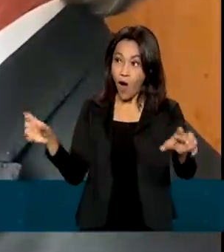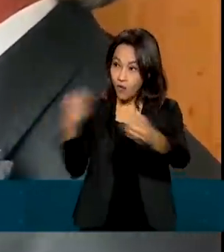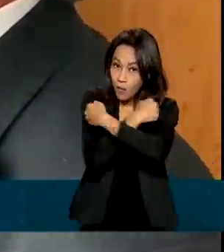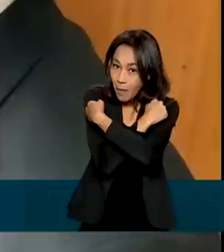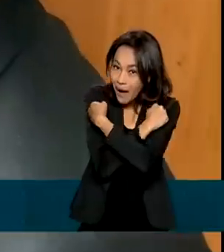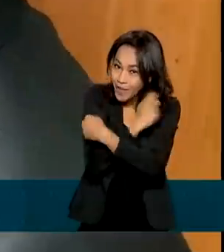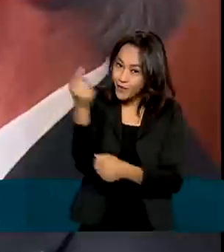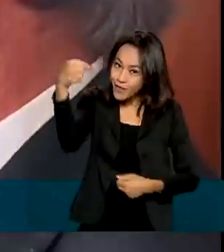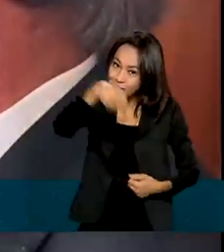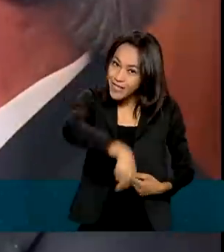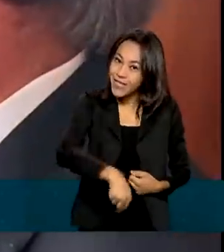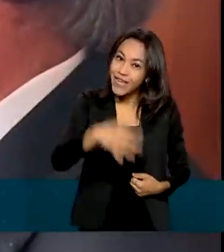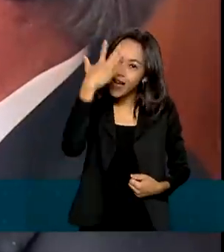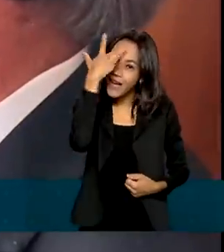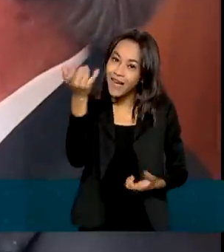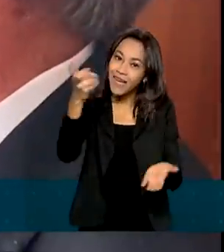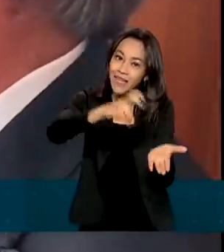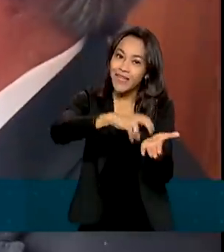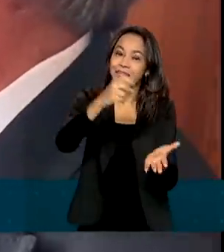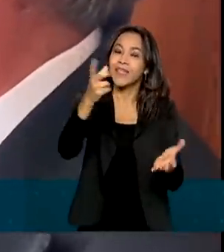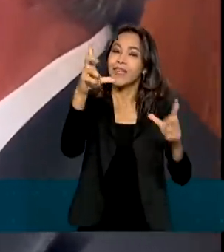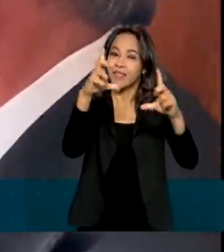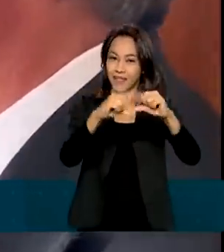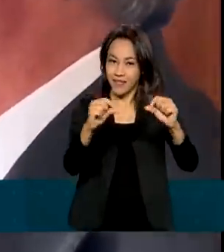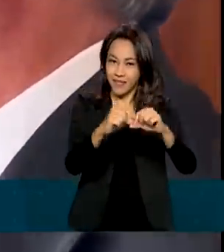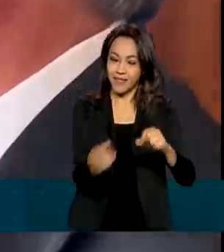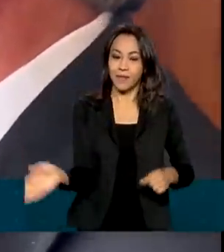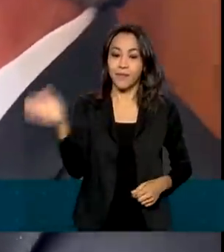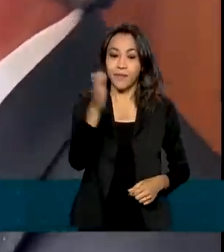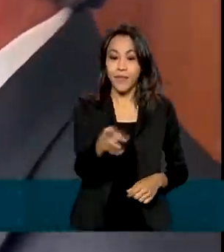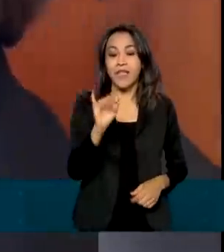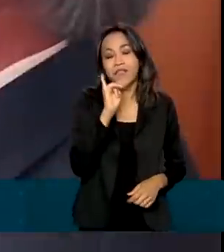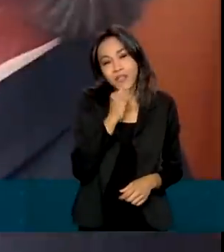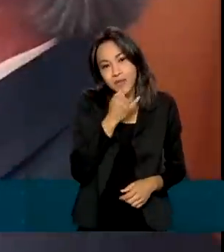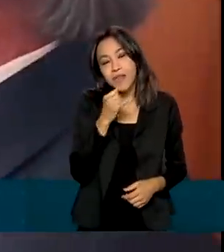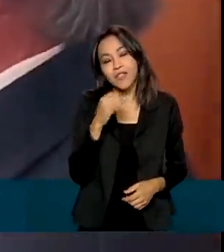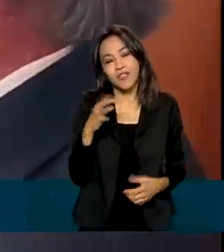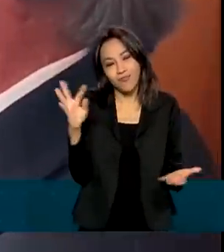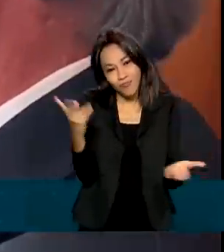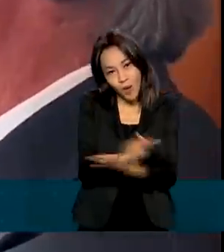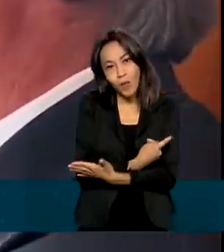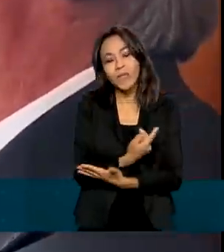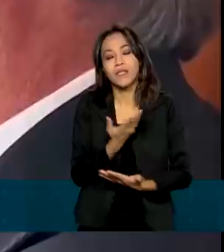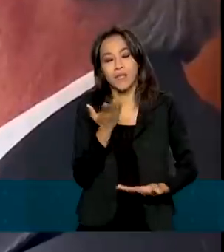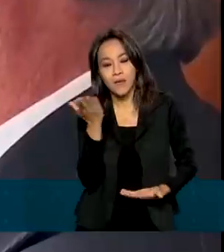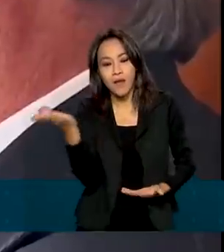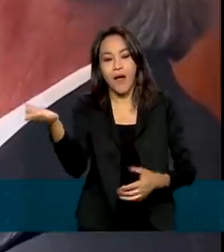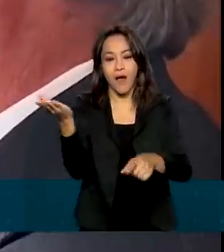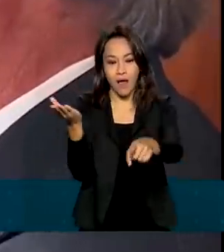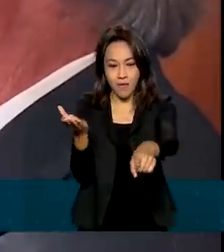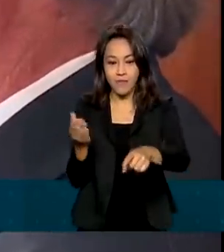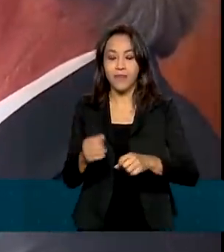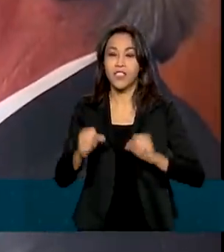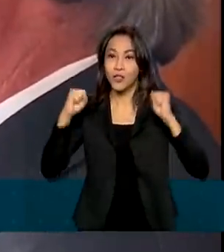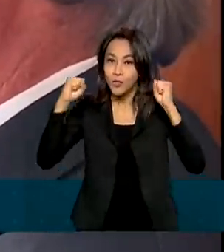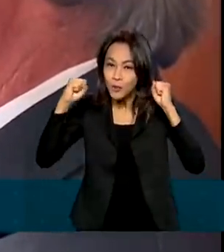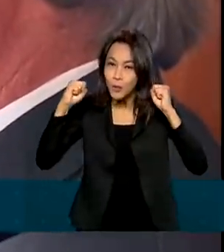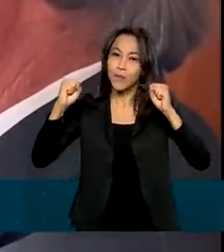base amanhã aqui em Brasília. O presidente também lamentou o ocorrido. Você lamenta o ocorrido, torce pela paz.